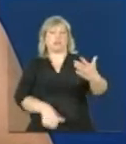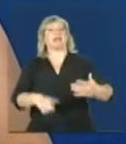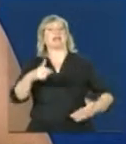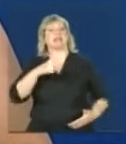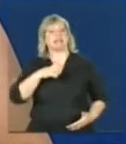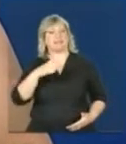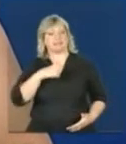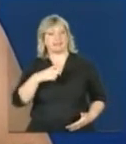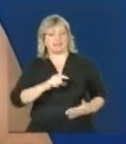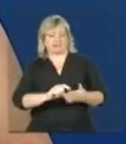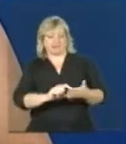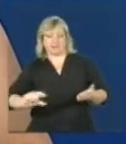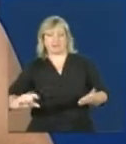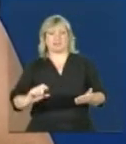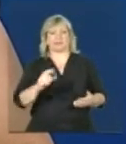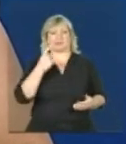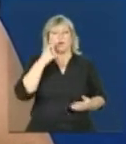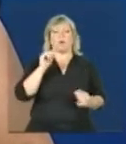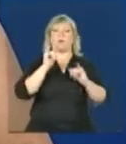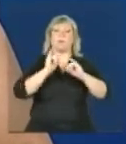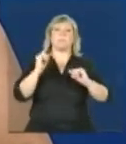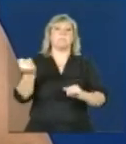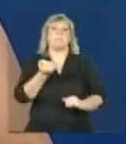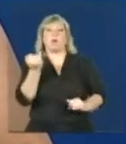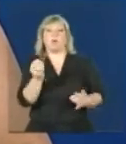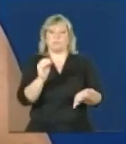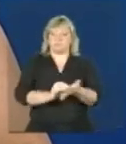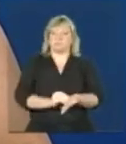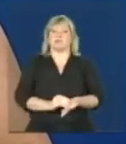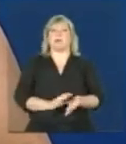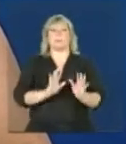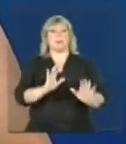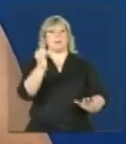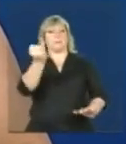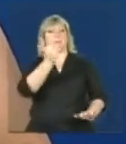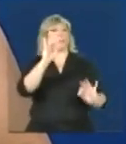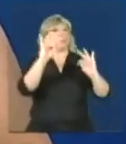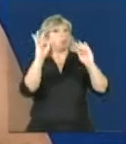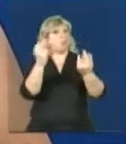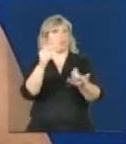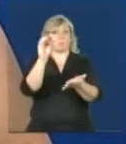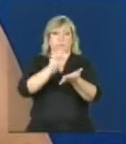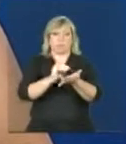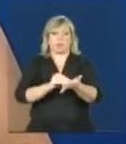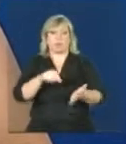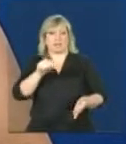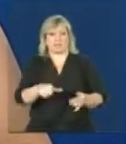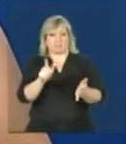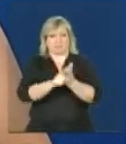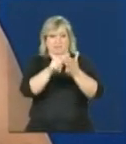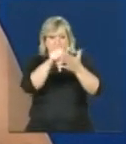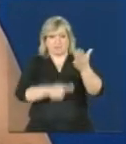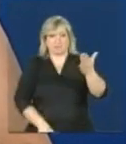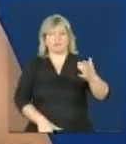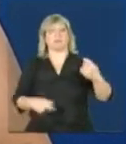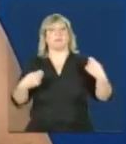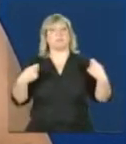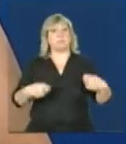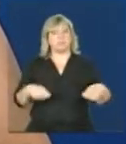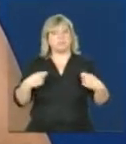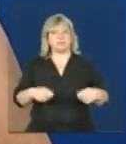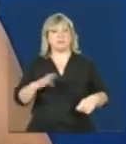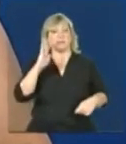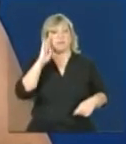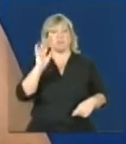observação, mas é importante destacar que tudo que for registrado no formulário tem que ser com a anuência